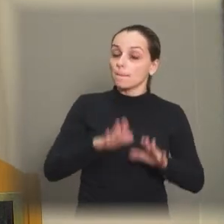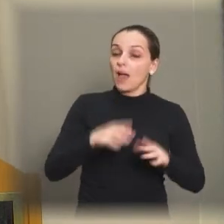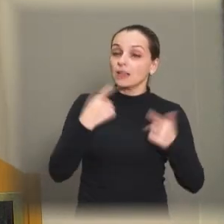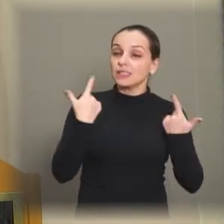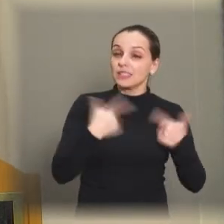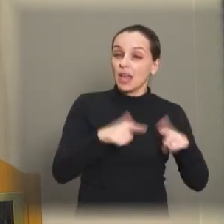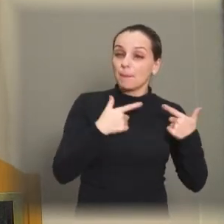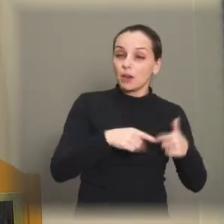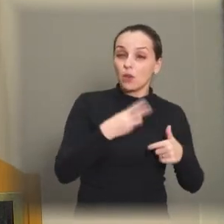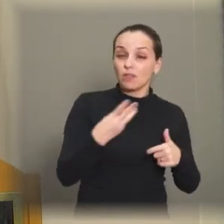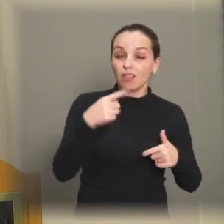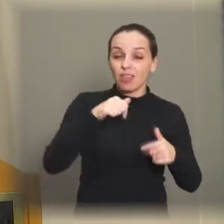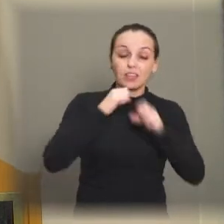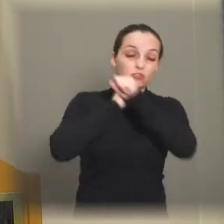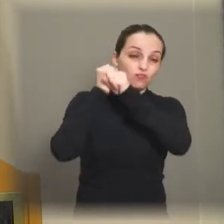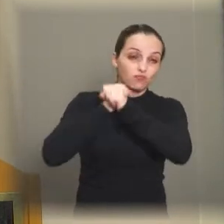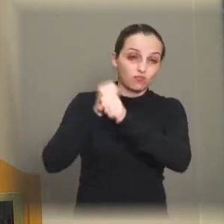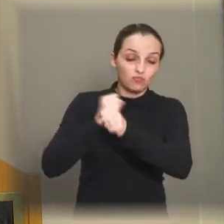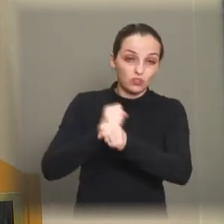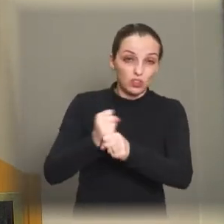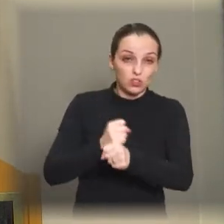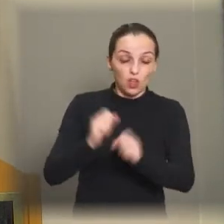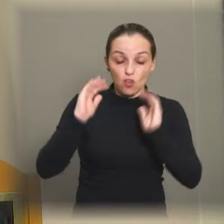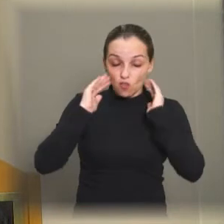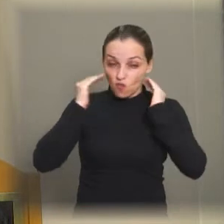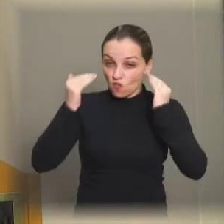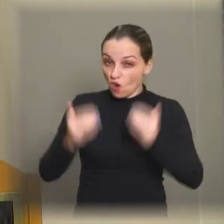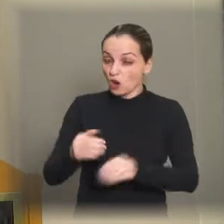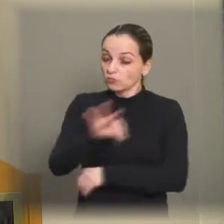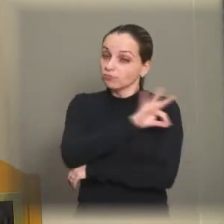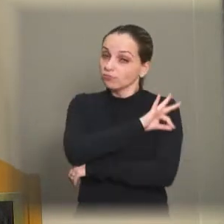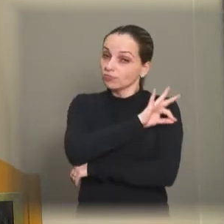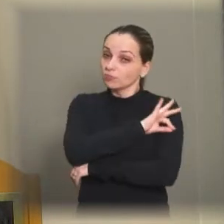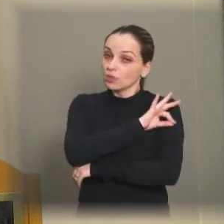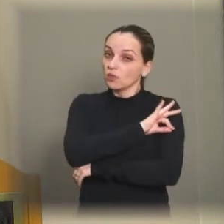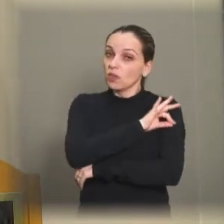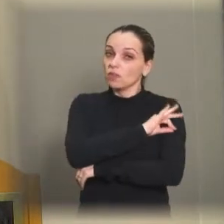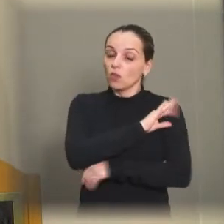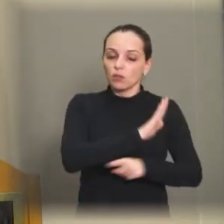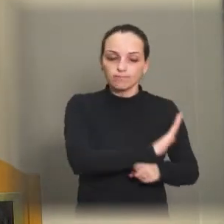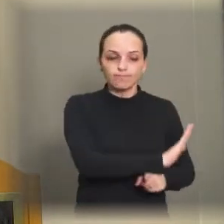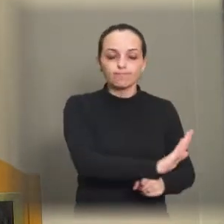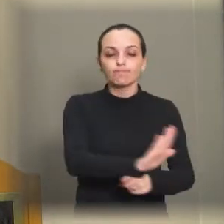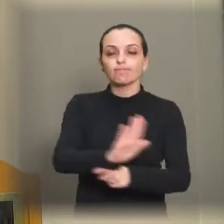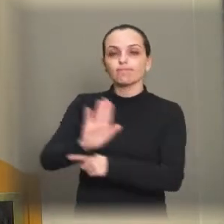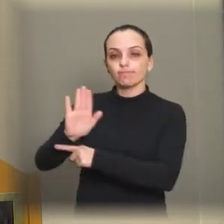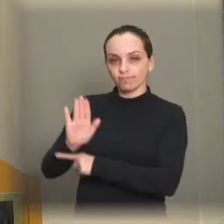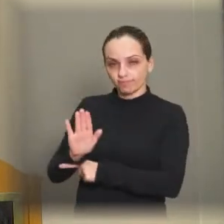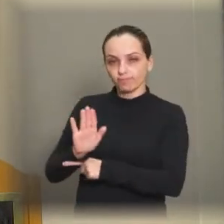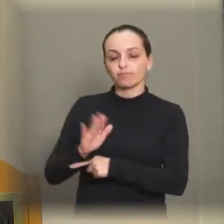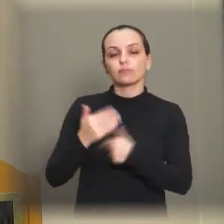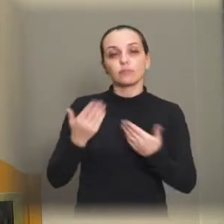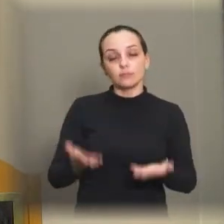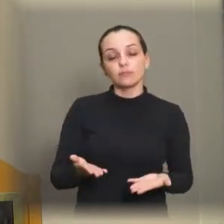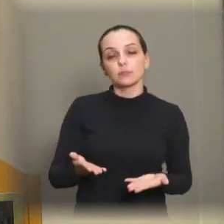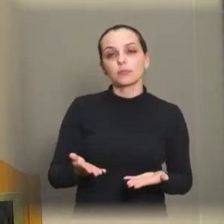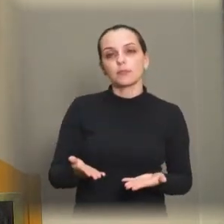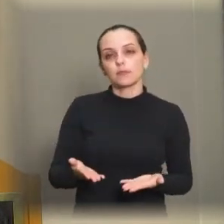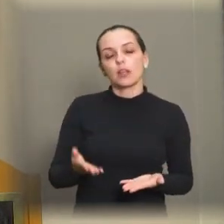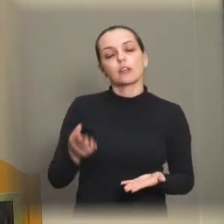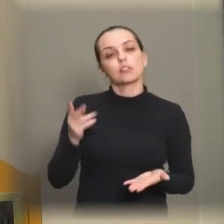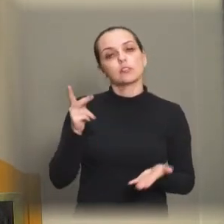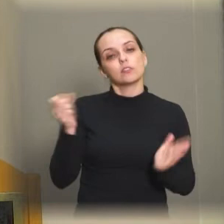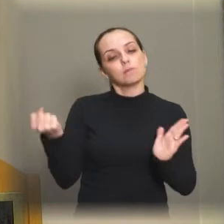37 anos, através da Prefeitura, munícipes araraquarense. Então, fica aqui